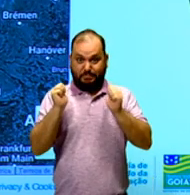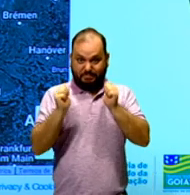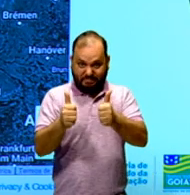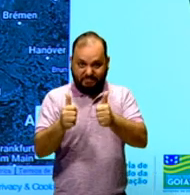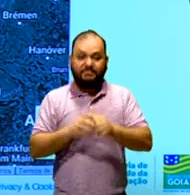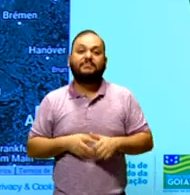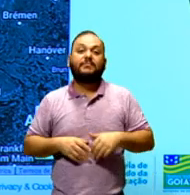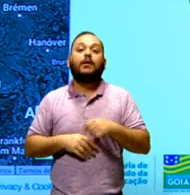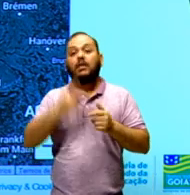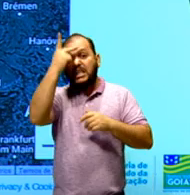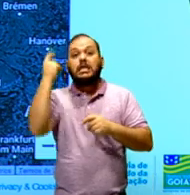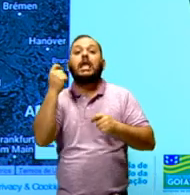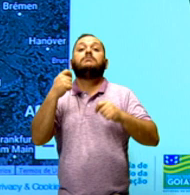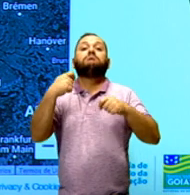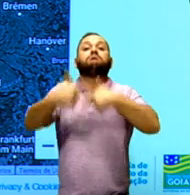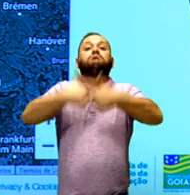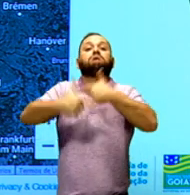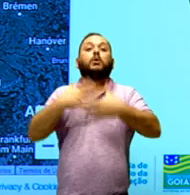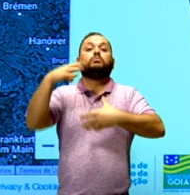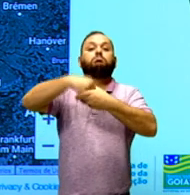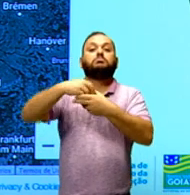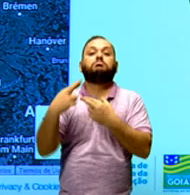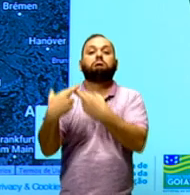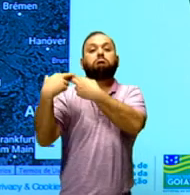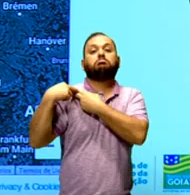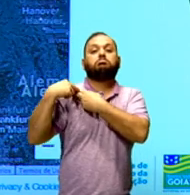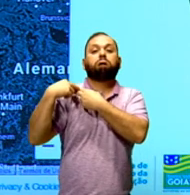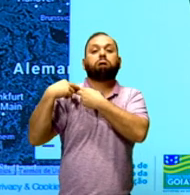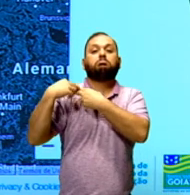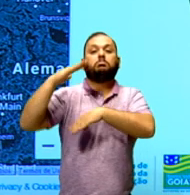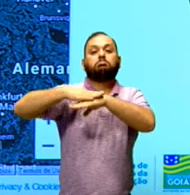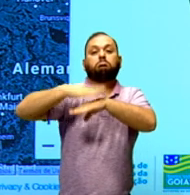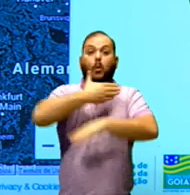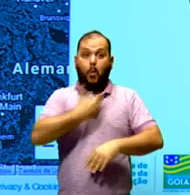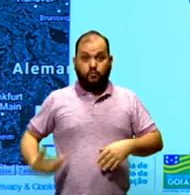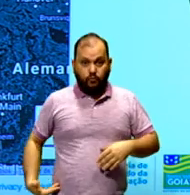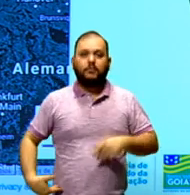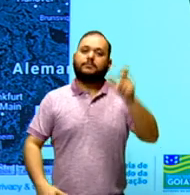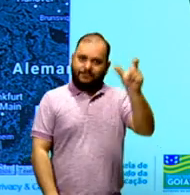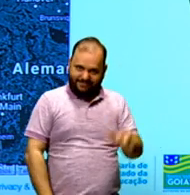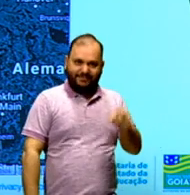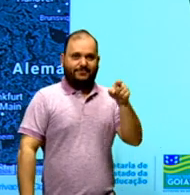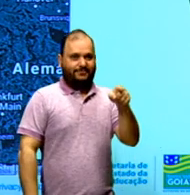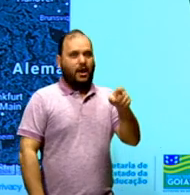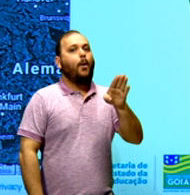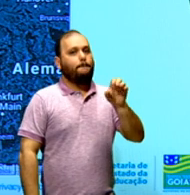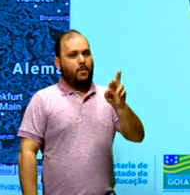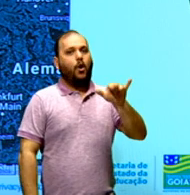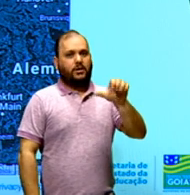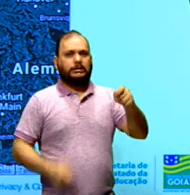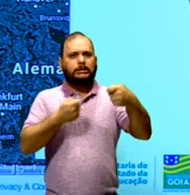Ministro Boris Johnson, e a sede do, a